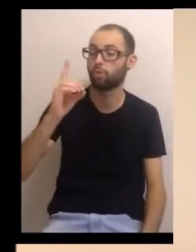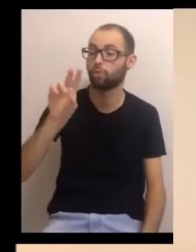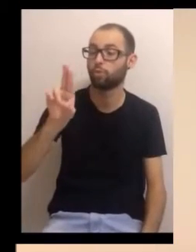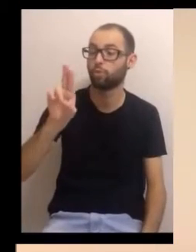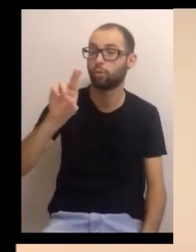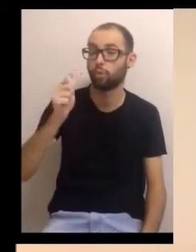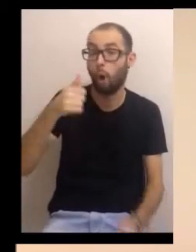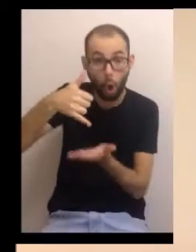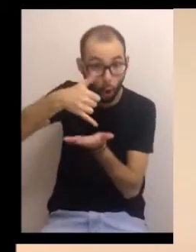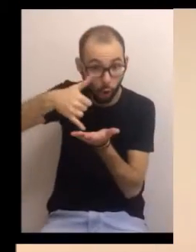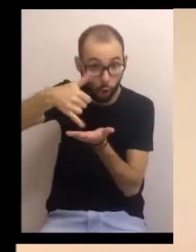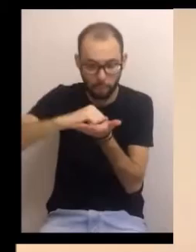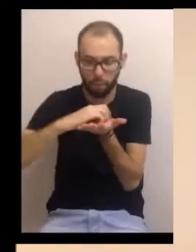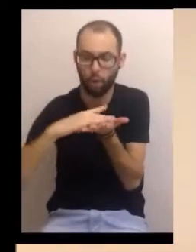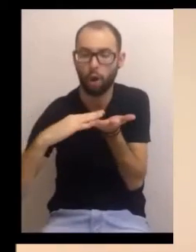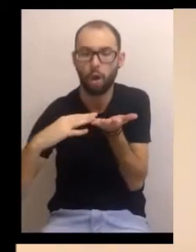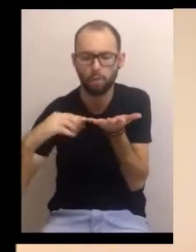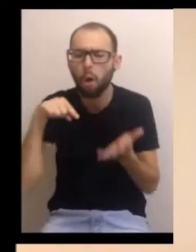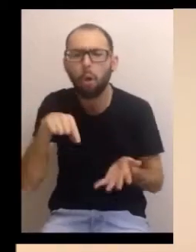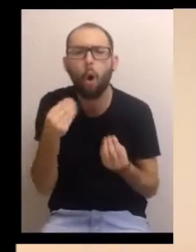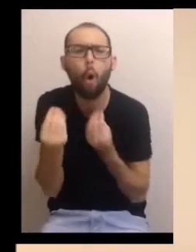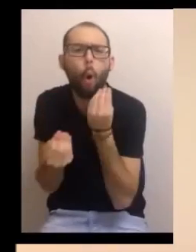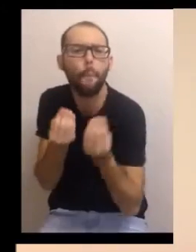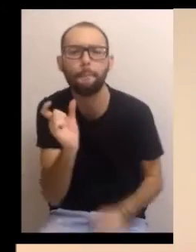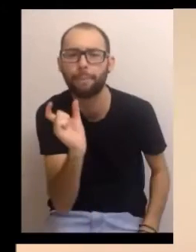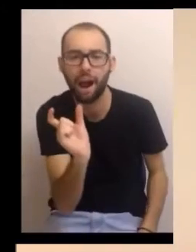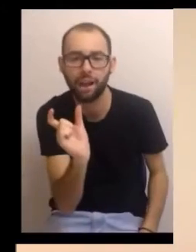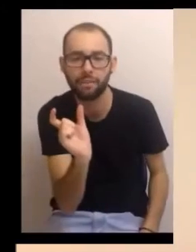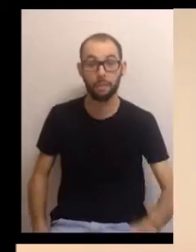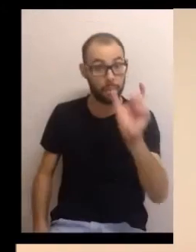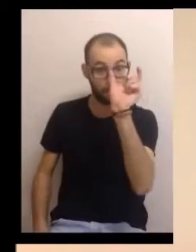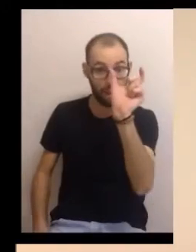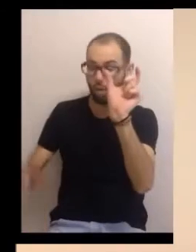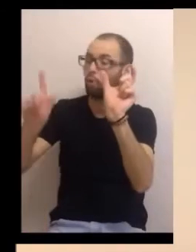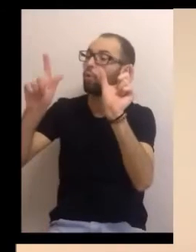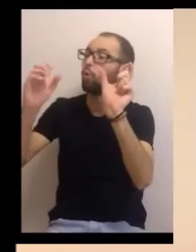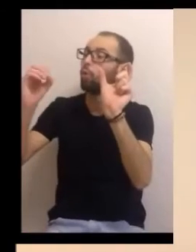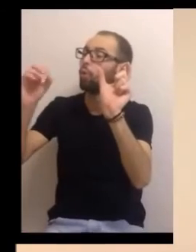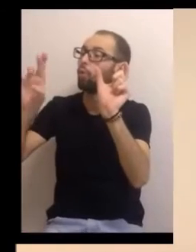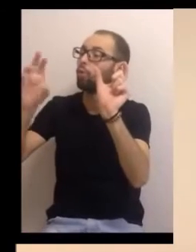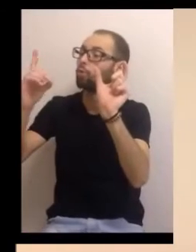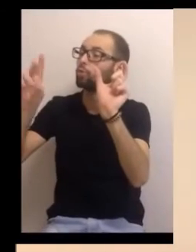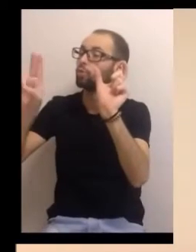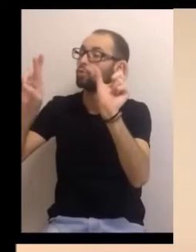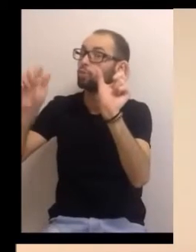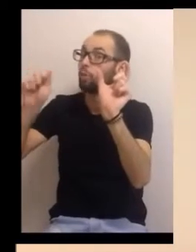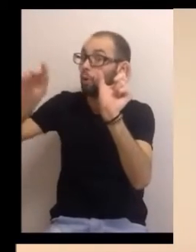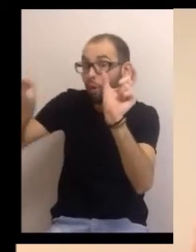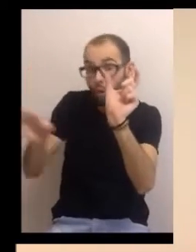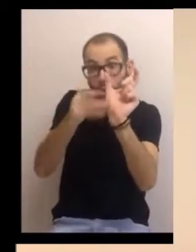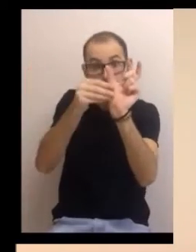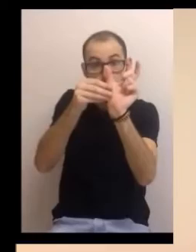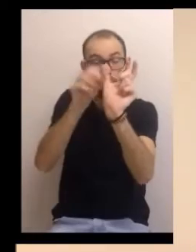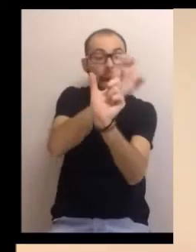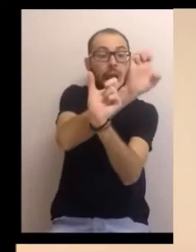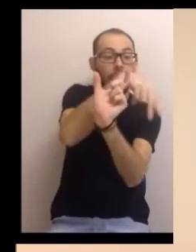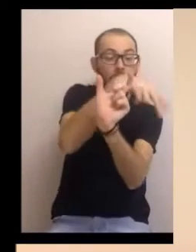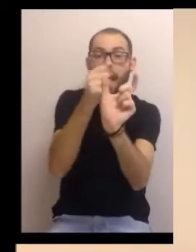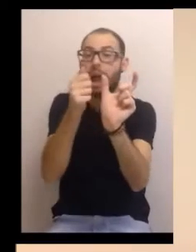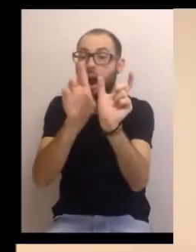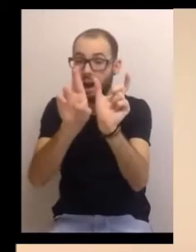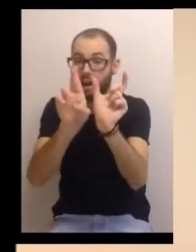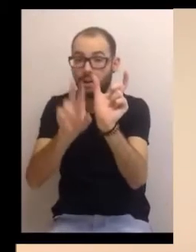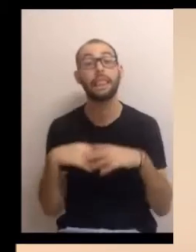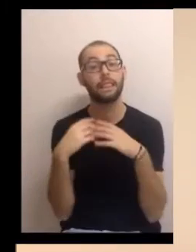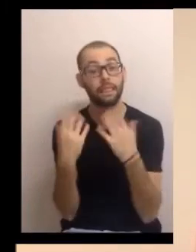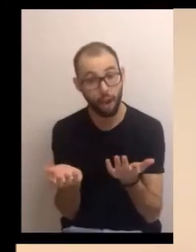quando há o acréscimo simultâneo de um prefixo e de um sufixo na formação da palavra. É o caso, por exemplo, de engordurar. A gente tem aí a